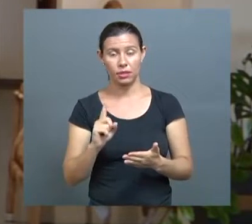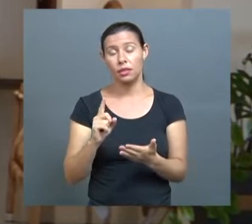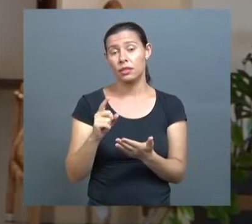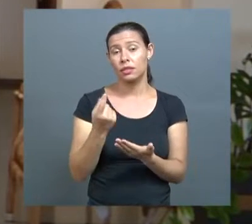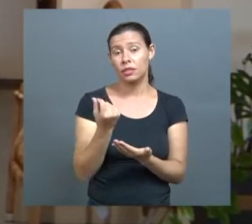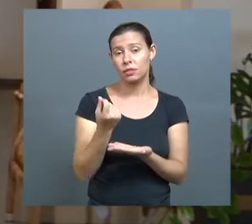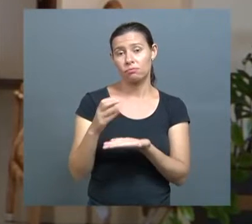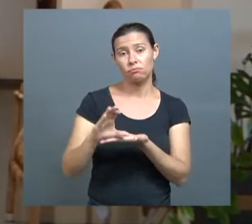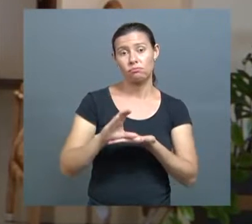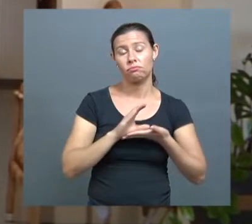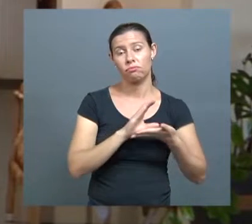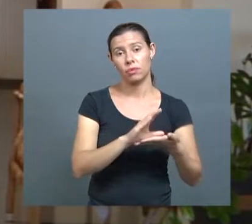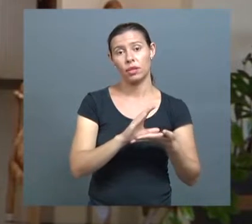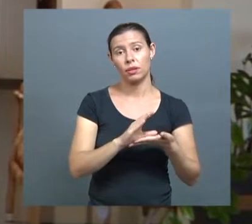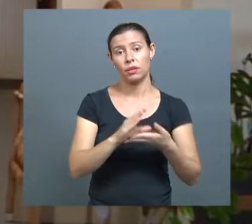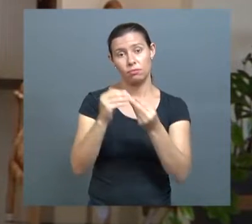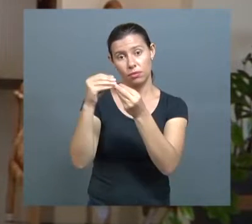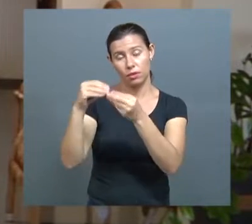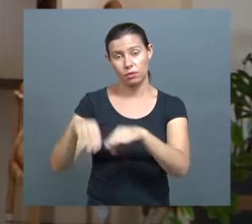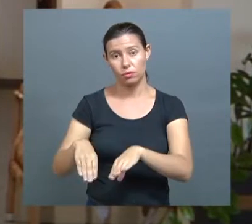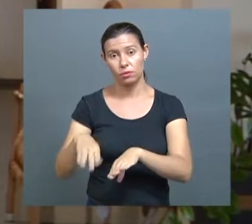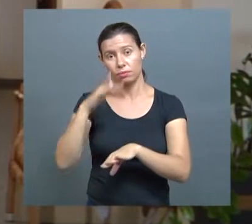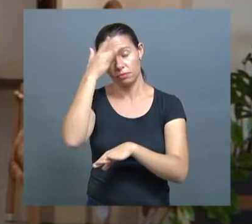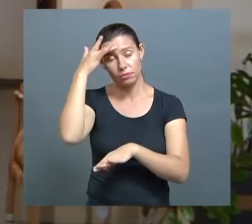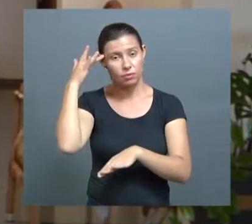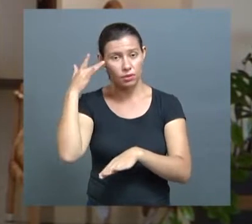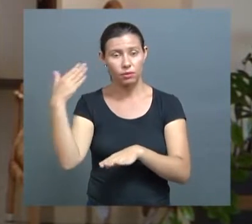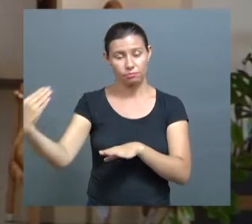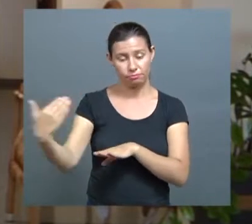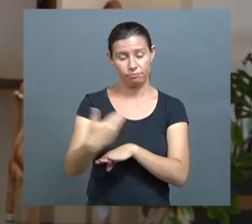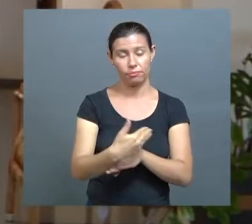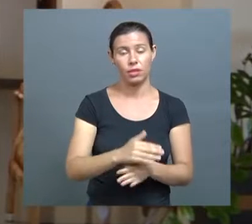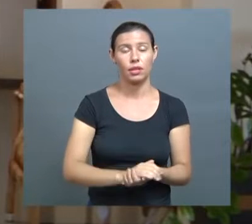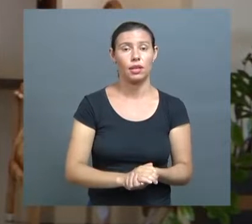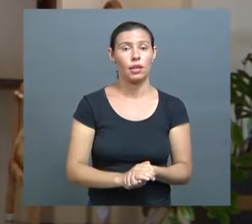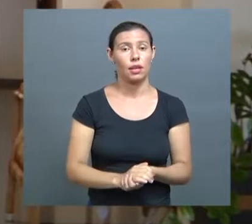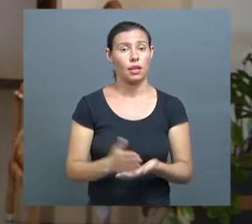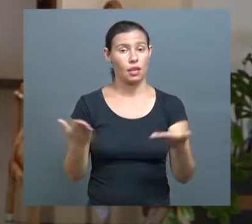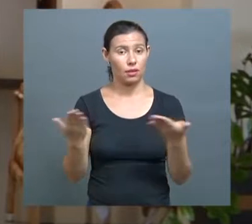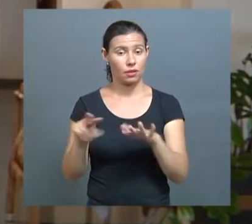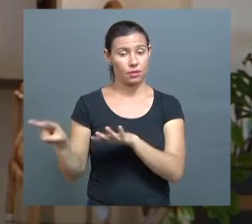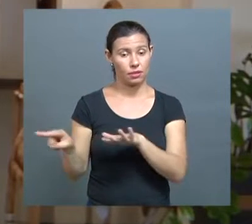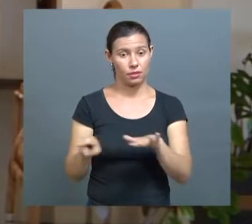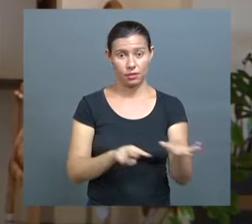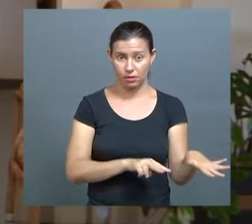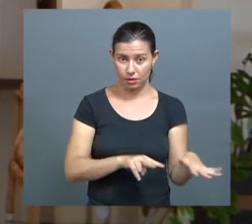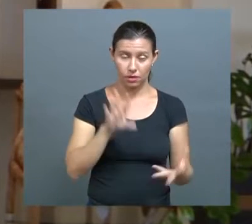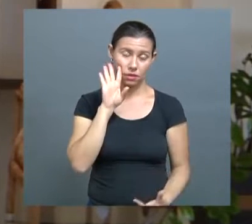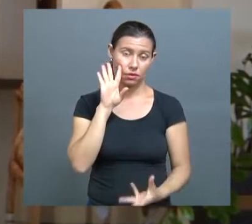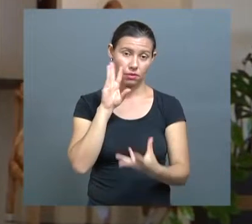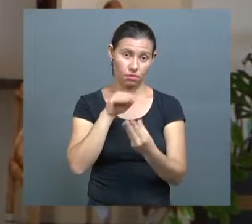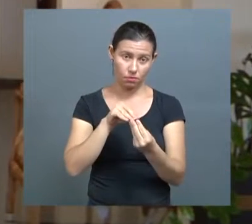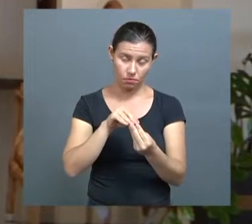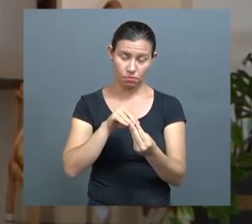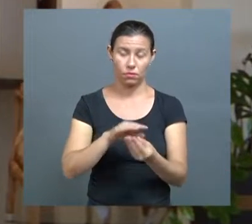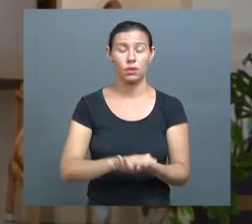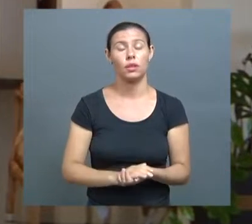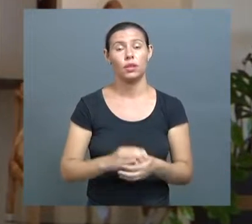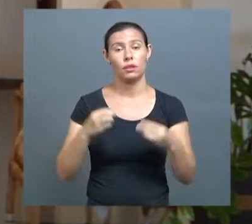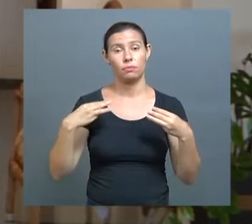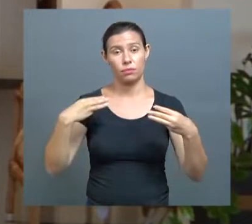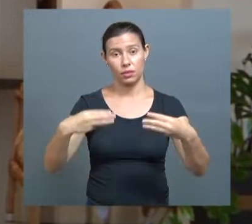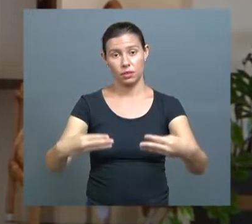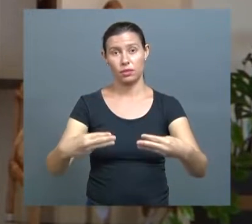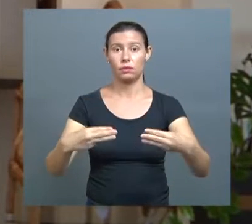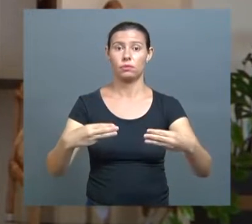não, para que não houvesse mais prejuízo para quem fosse atendido. Infelizmente, essa semana houve a conclusão do processo e o Ministério do